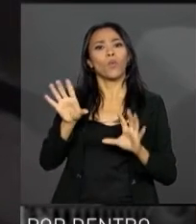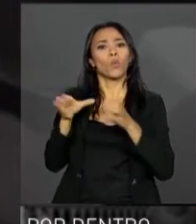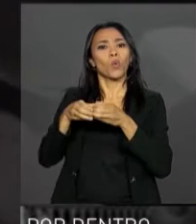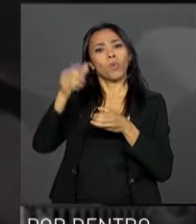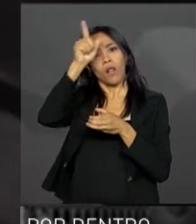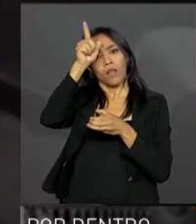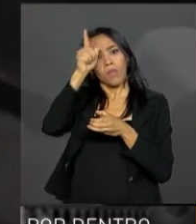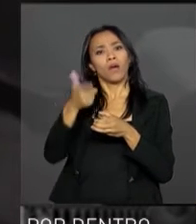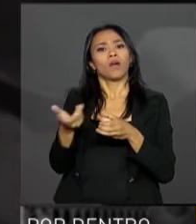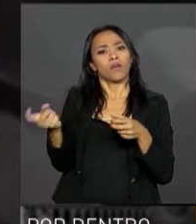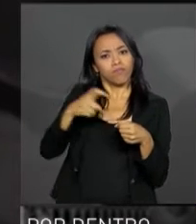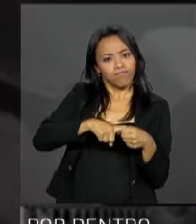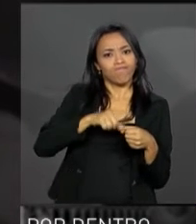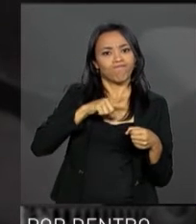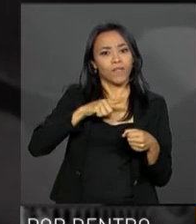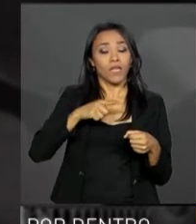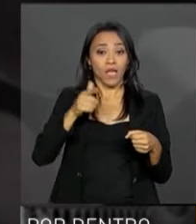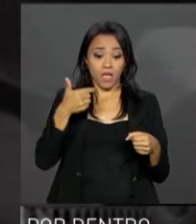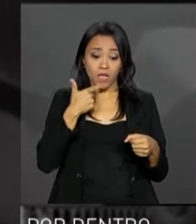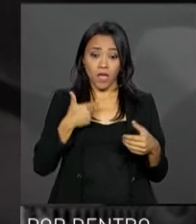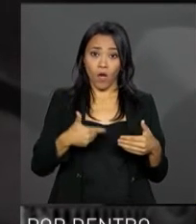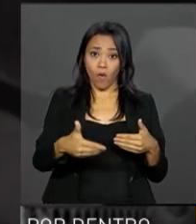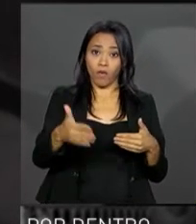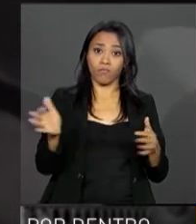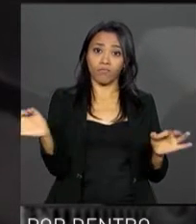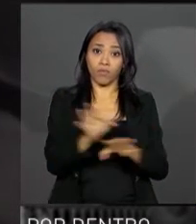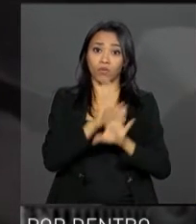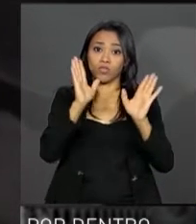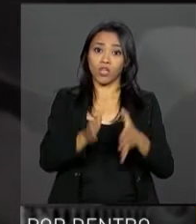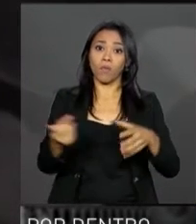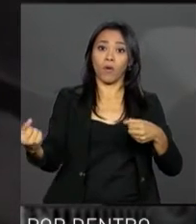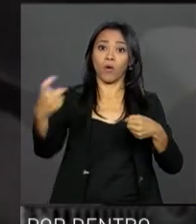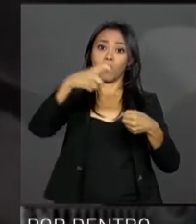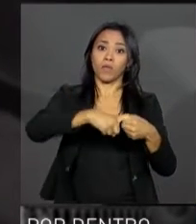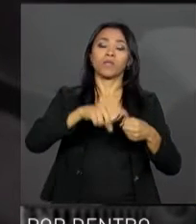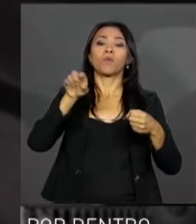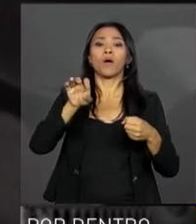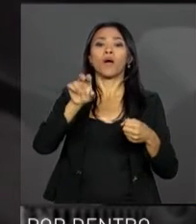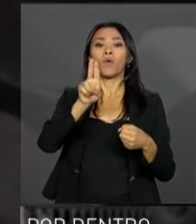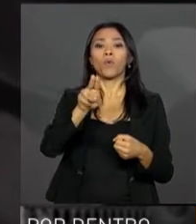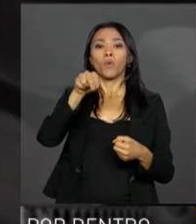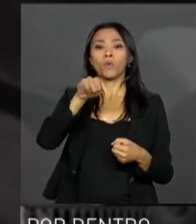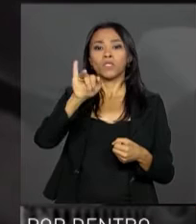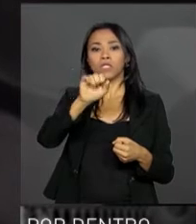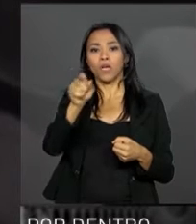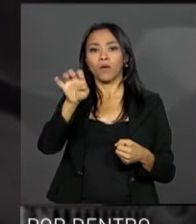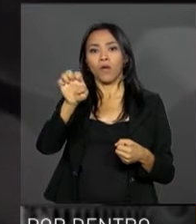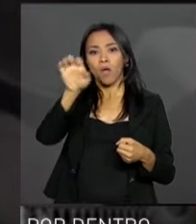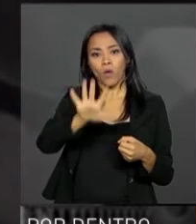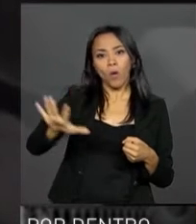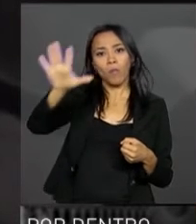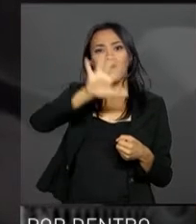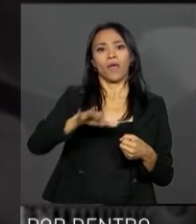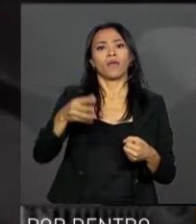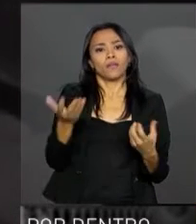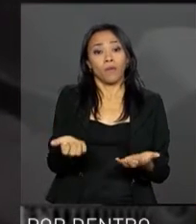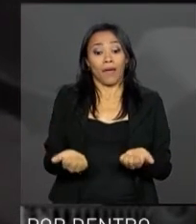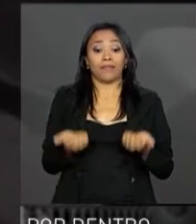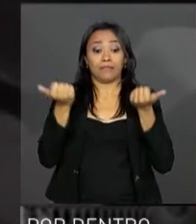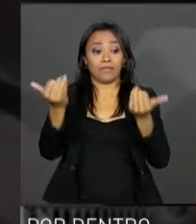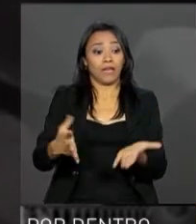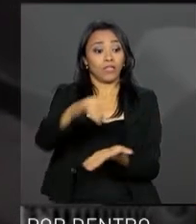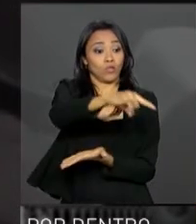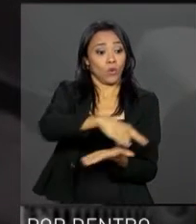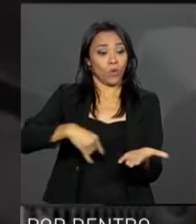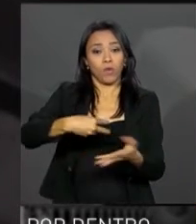E agora, acabamos de concluir uma cooperação internacional com a União Europeia, onde a regularização fundiária, ou seja, a entrega do